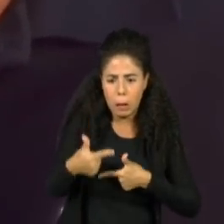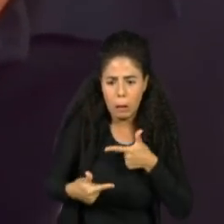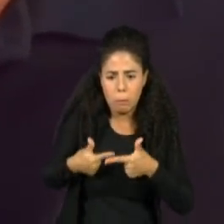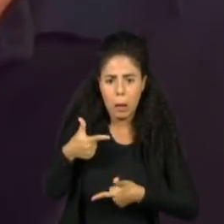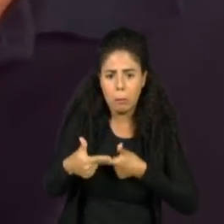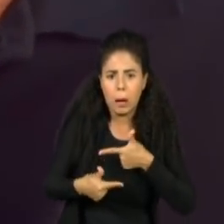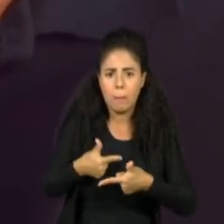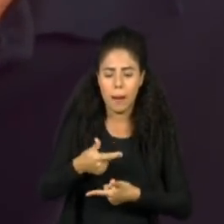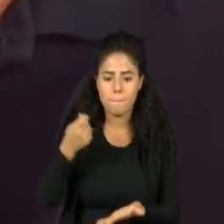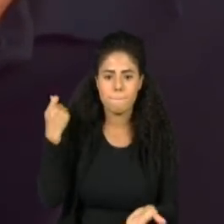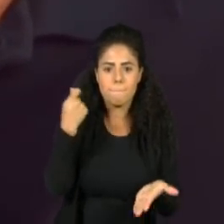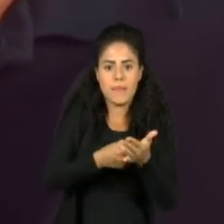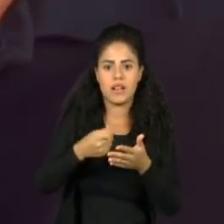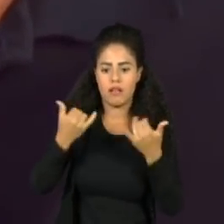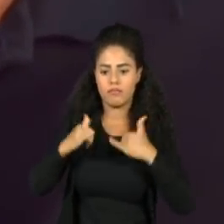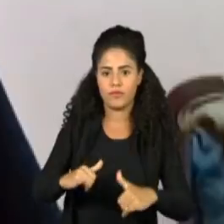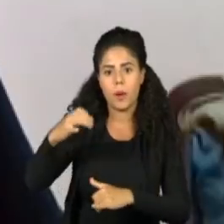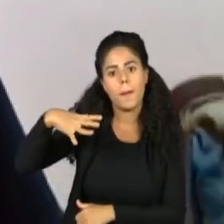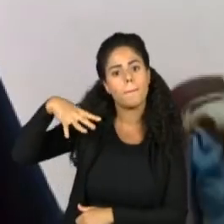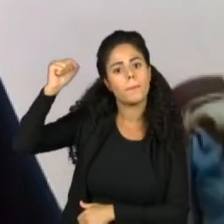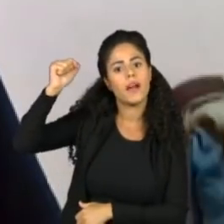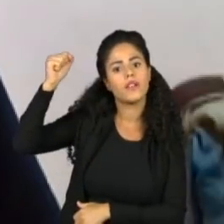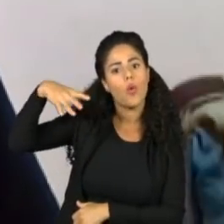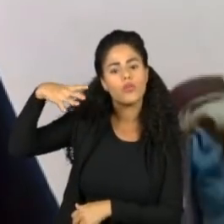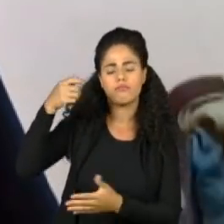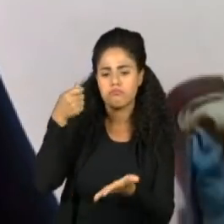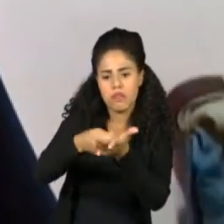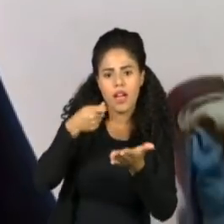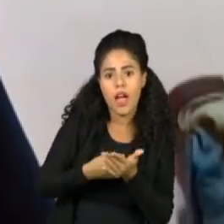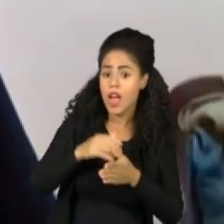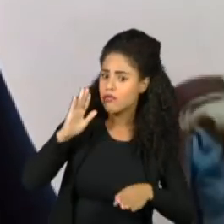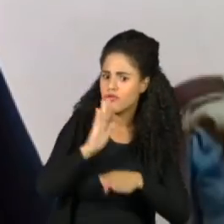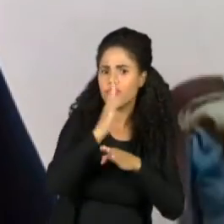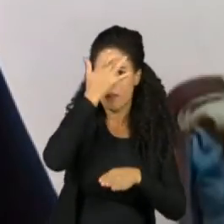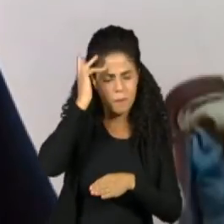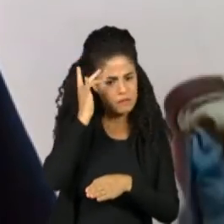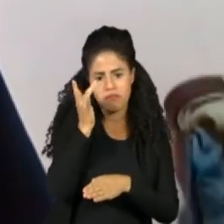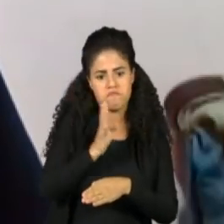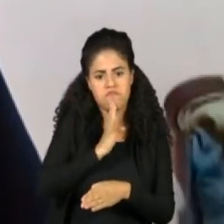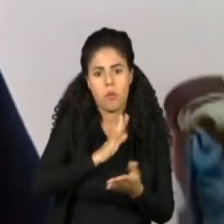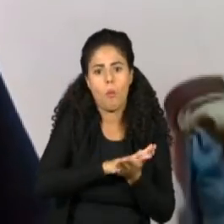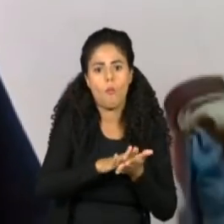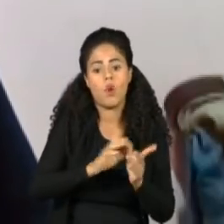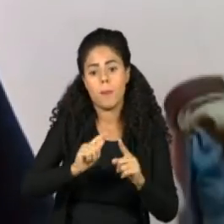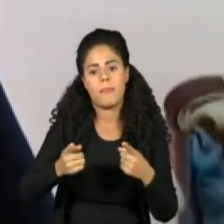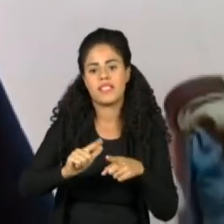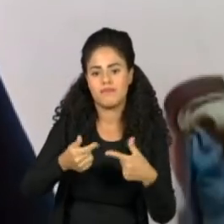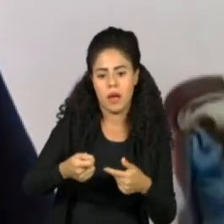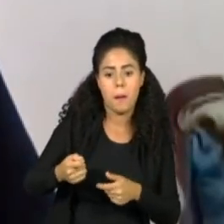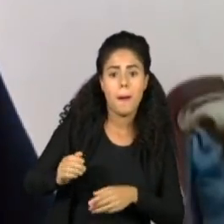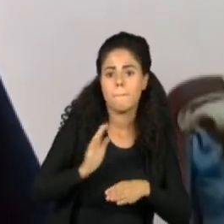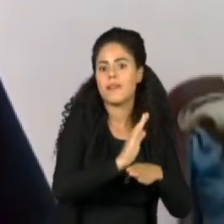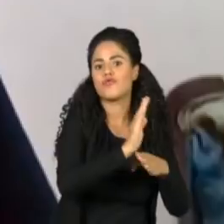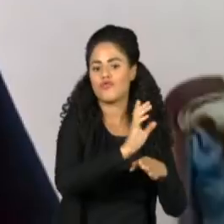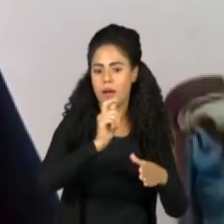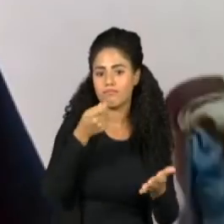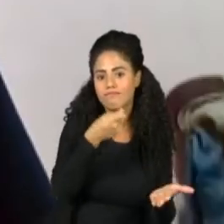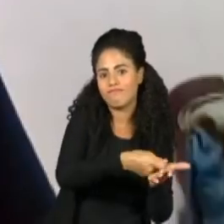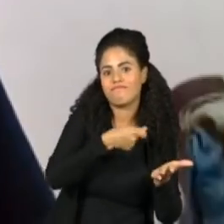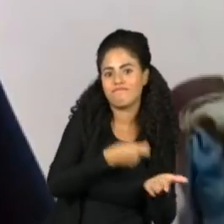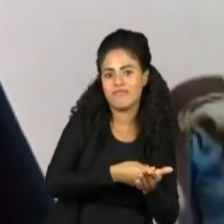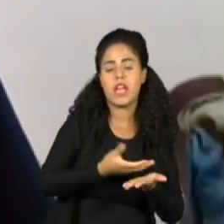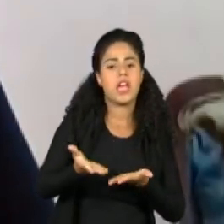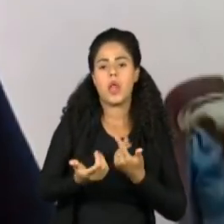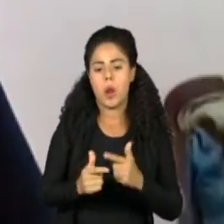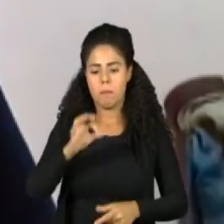a conta de luz de um desconhecido. Essa pessoa estava com criança pequena em casa, sem